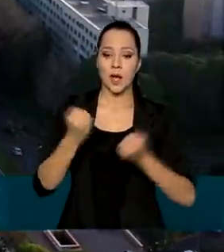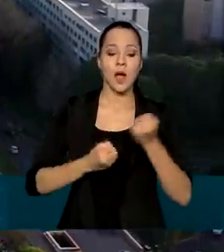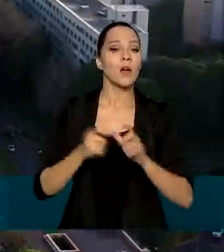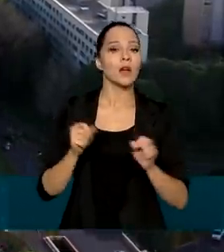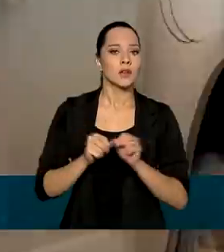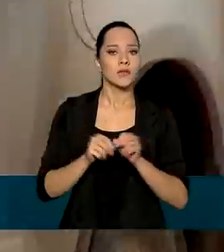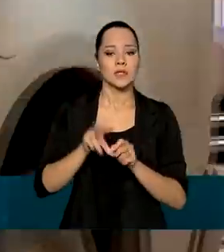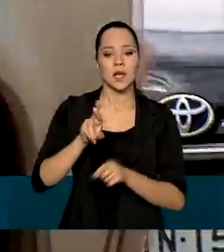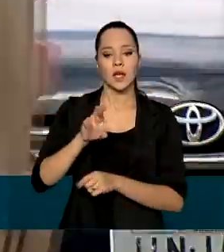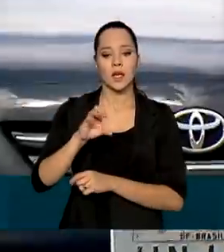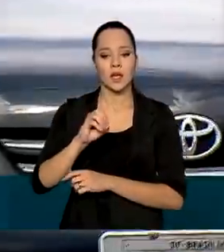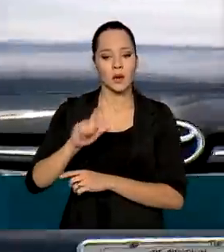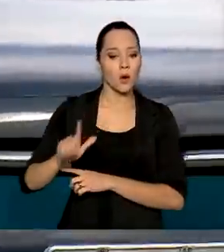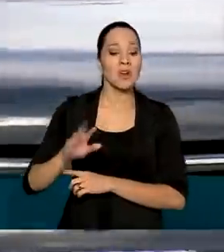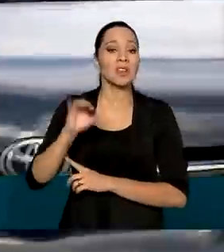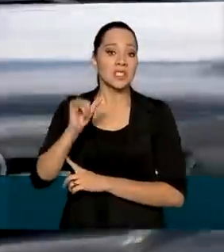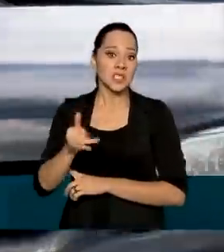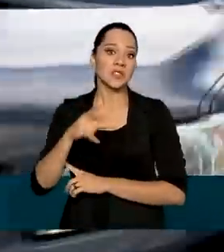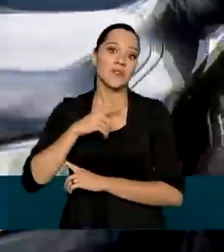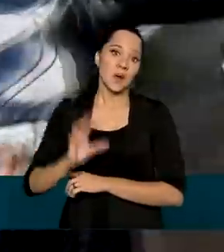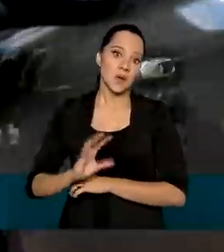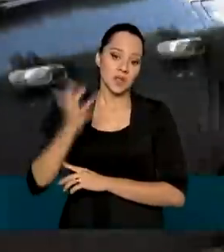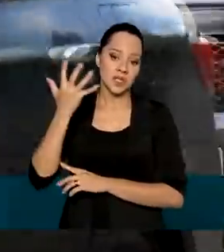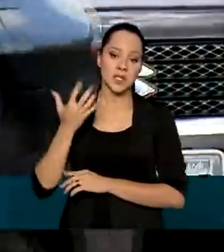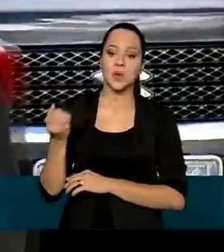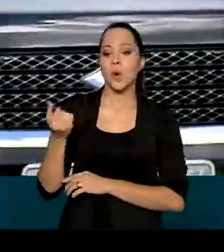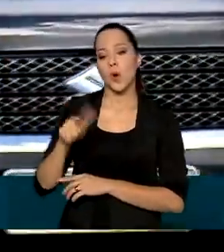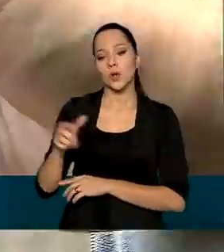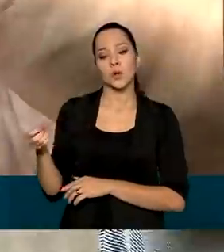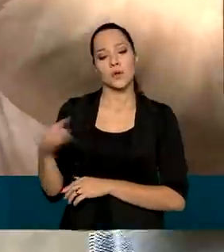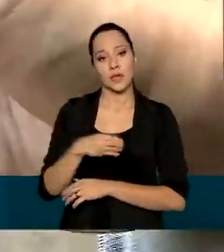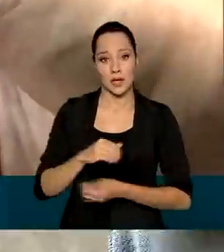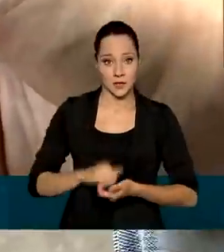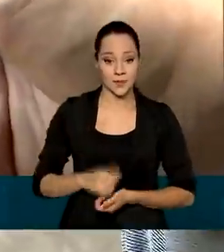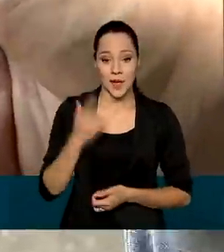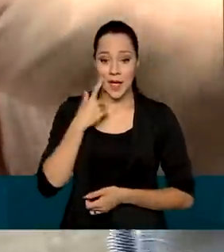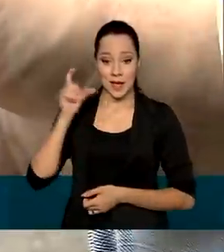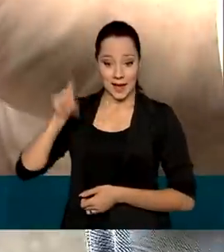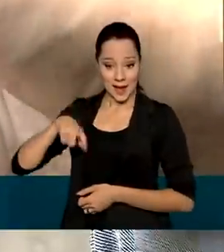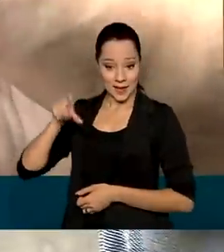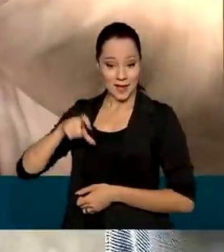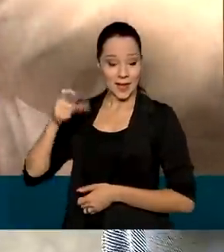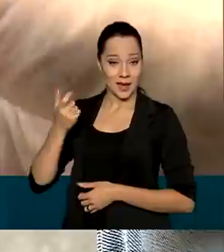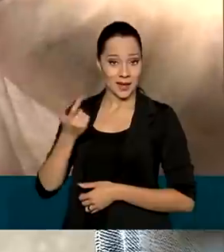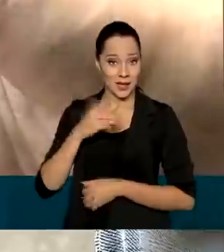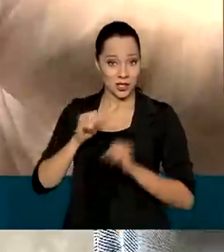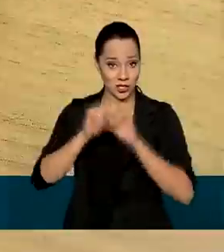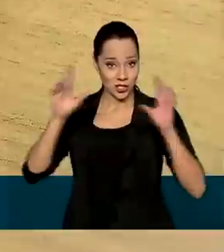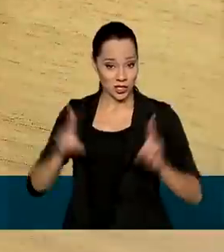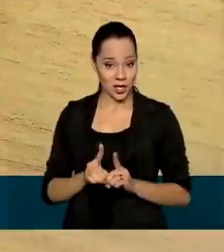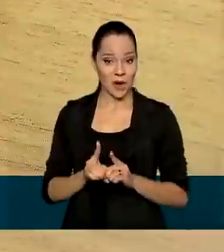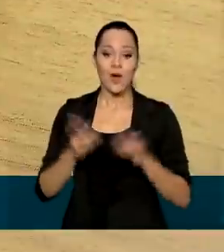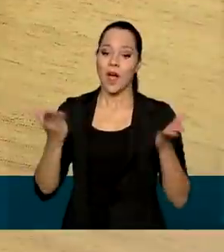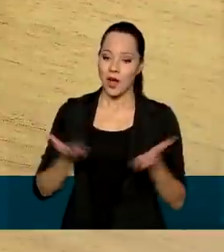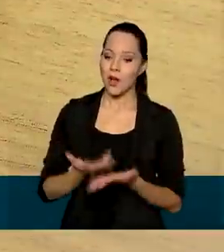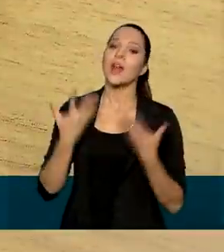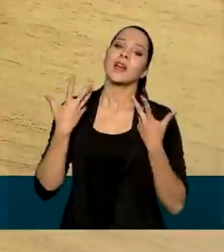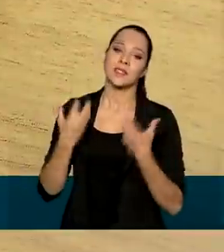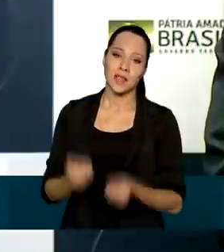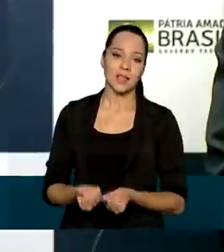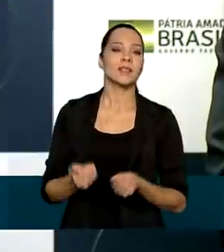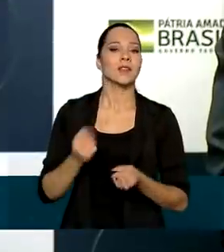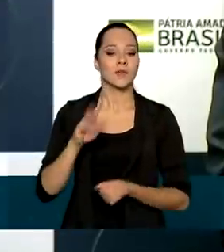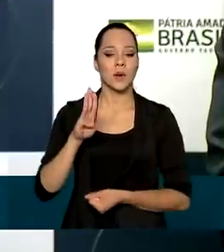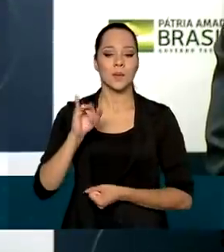fizerem o recall caso tenha ocorrido. Outra novidade é que a carteira de habilitação digital passa a ser aceita numa